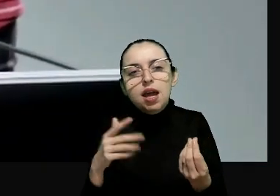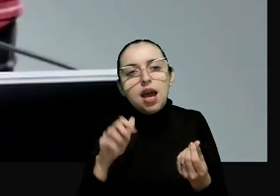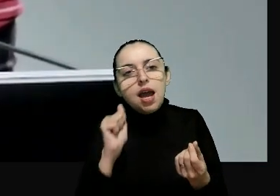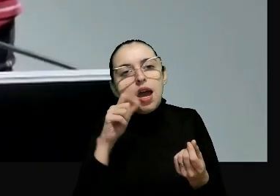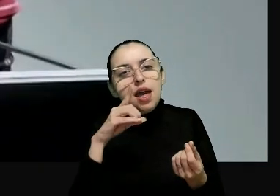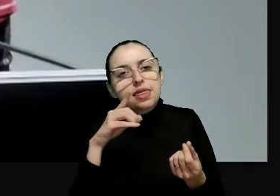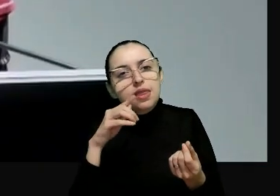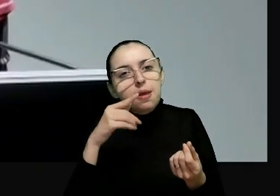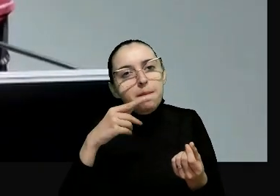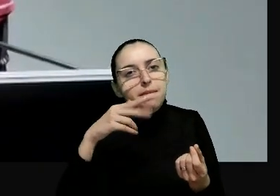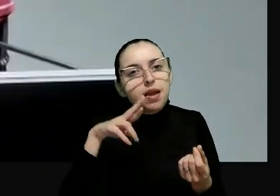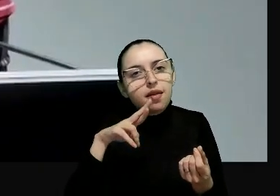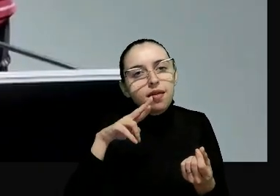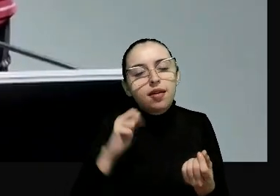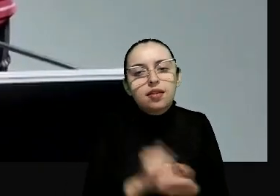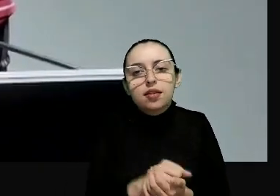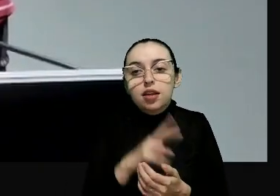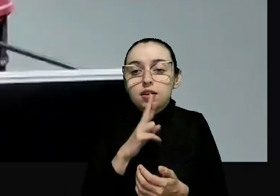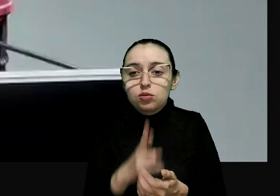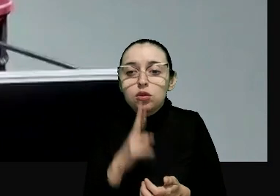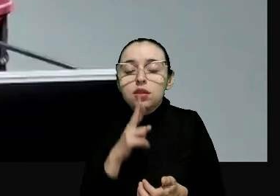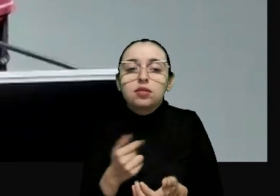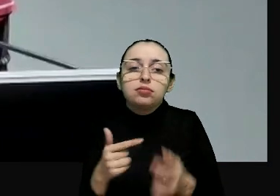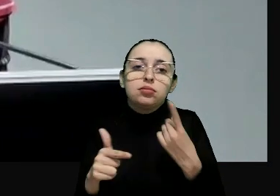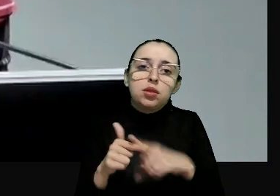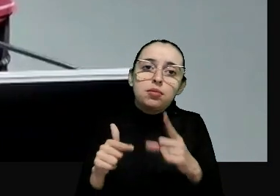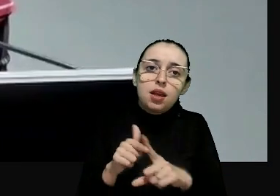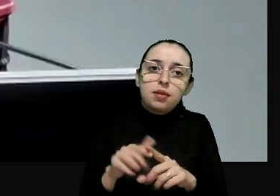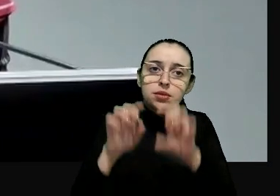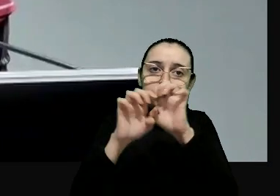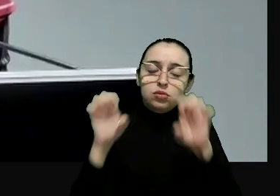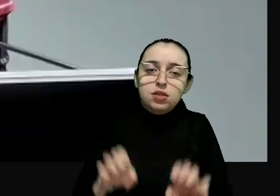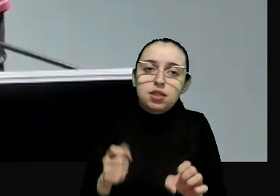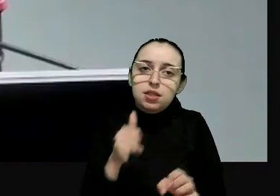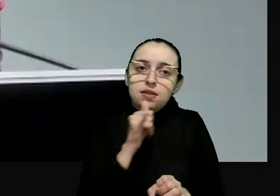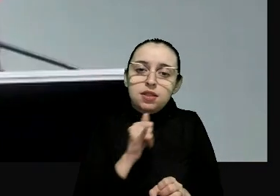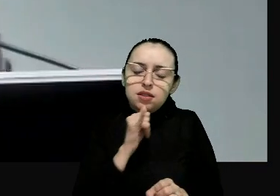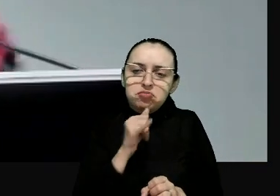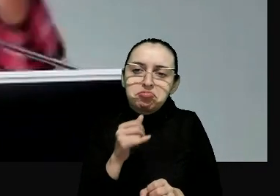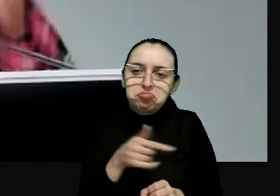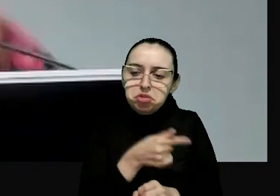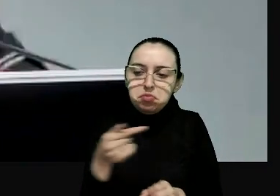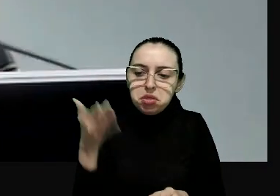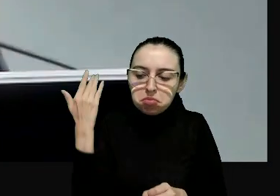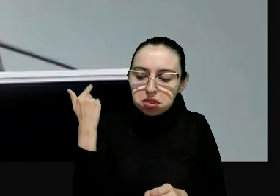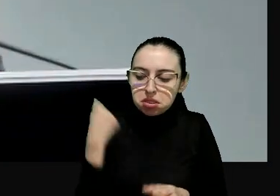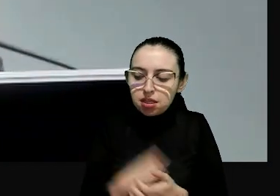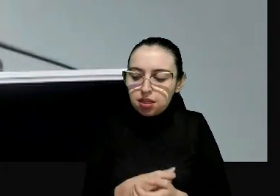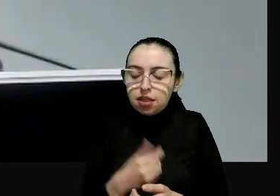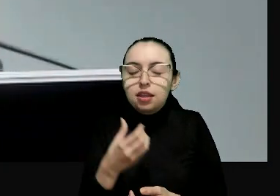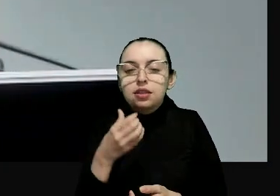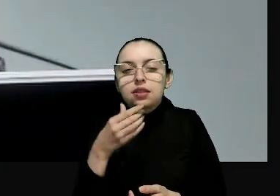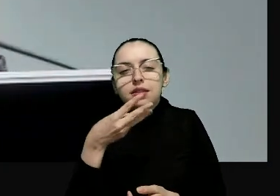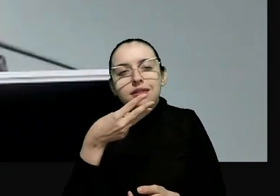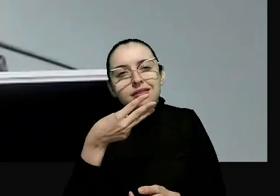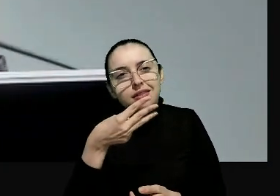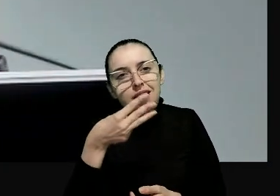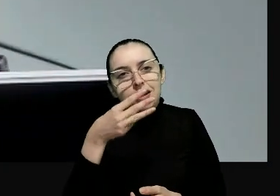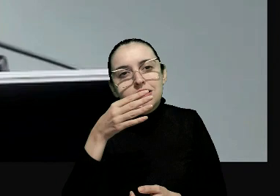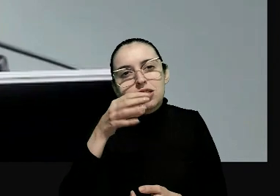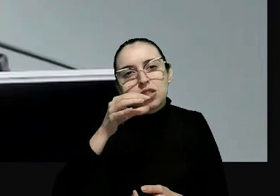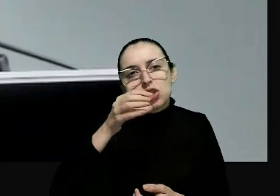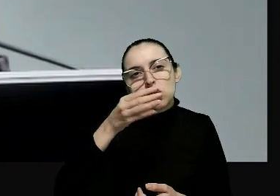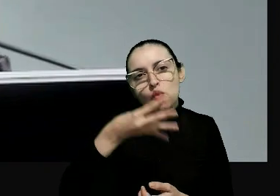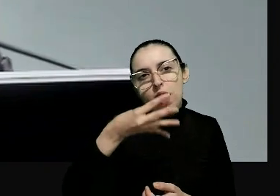ADPFs que também respondem a problemas estruturais. Exemplo, semana passada, ADPF 347.